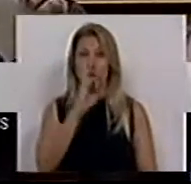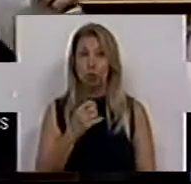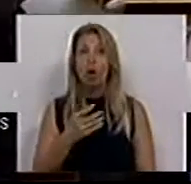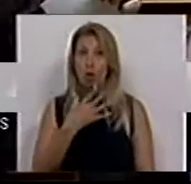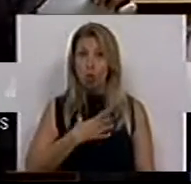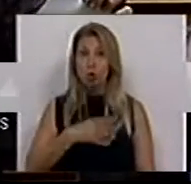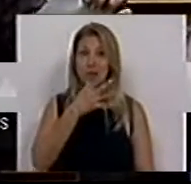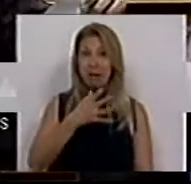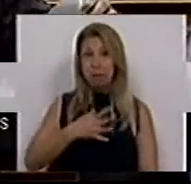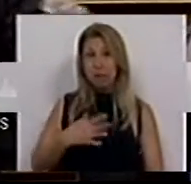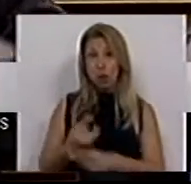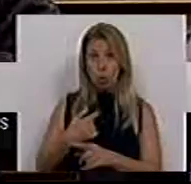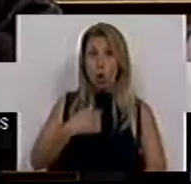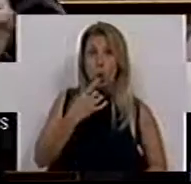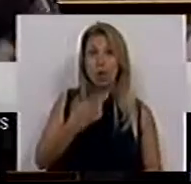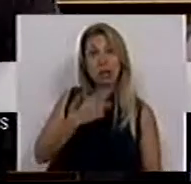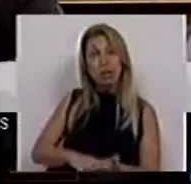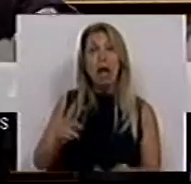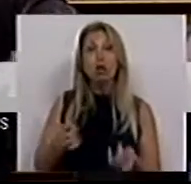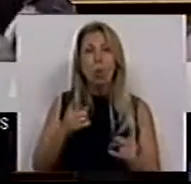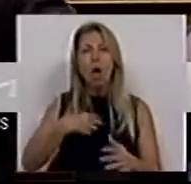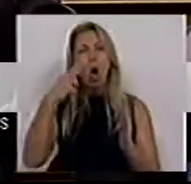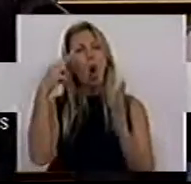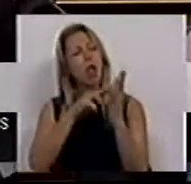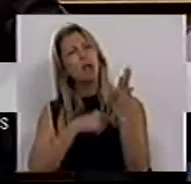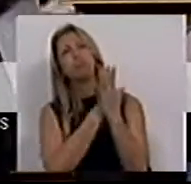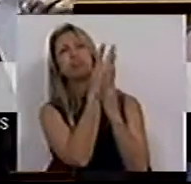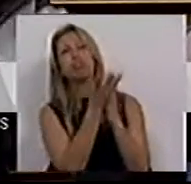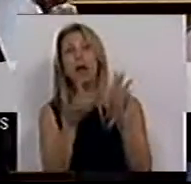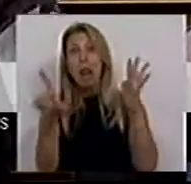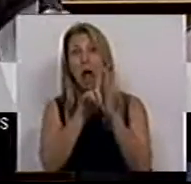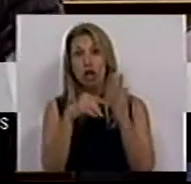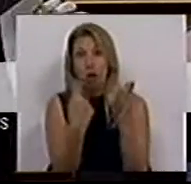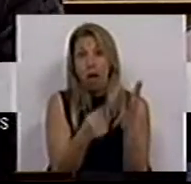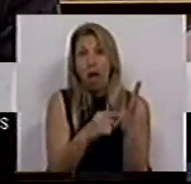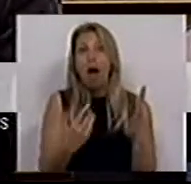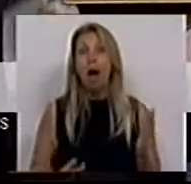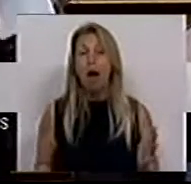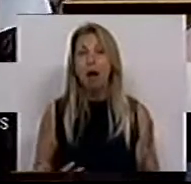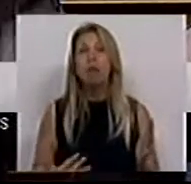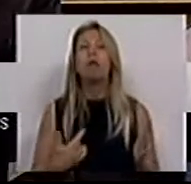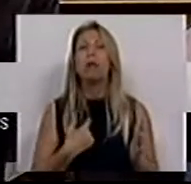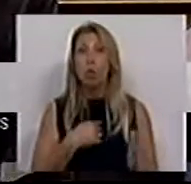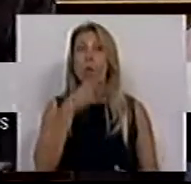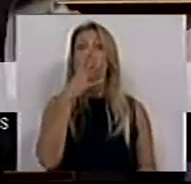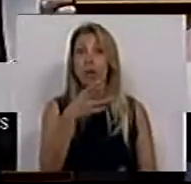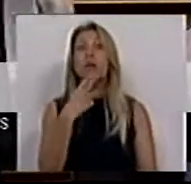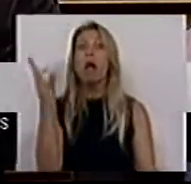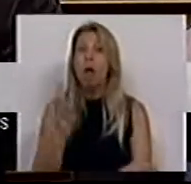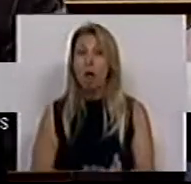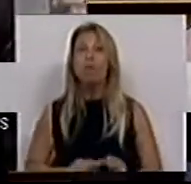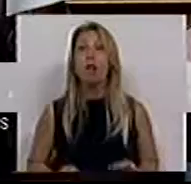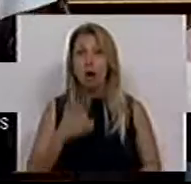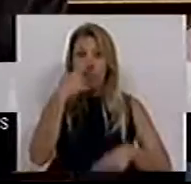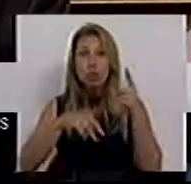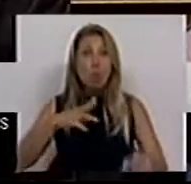mas que olhando para a lei que propõe, para o conjunto das leis que estão em cima da mesa, as afirmações que eu fiz são verdadeiras. Os